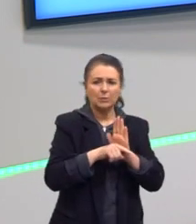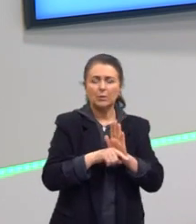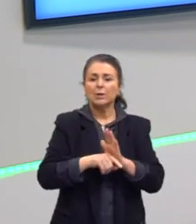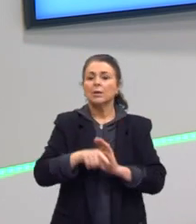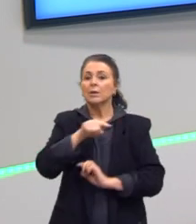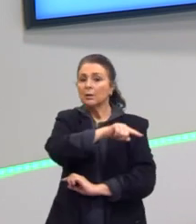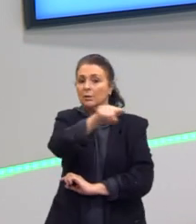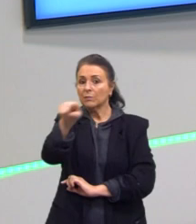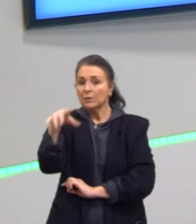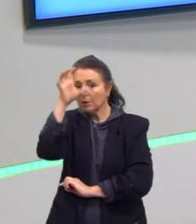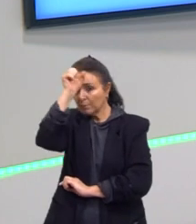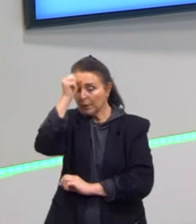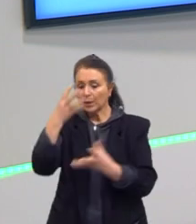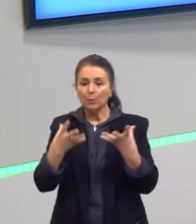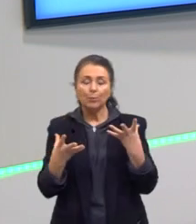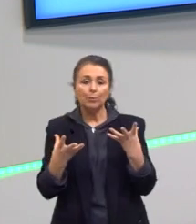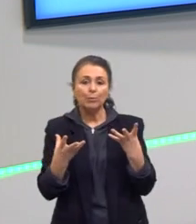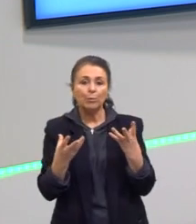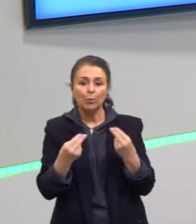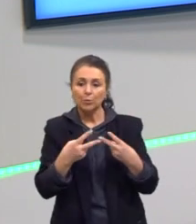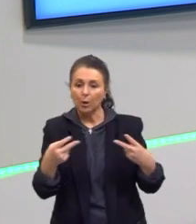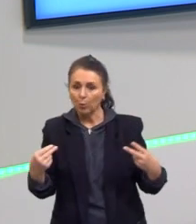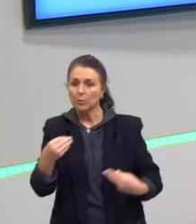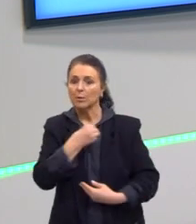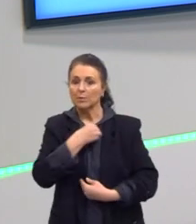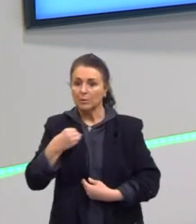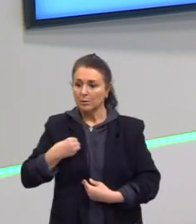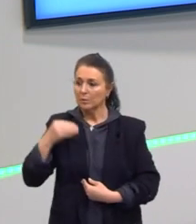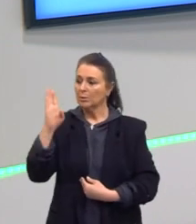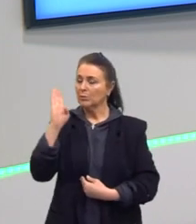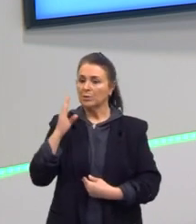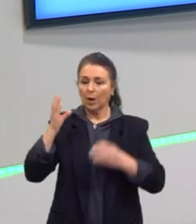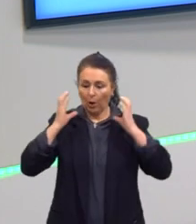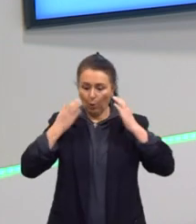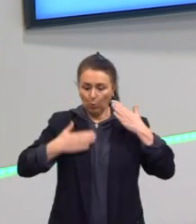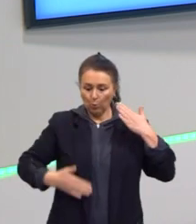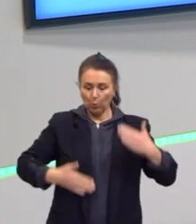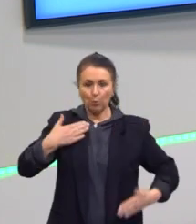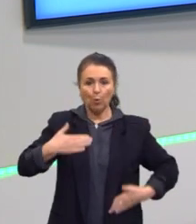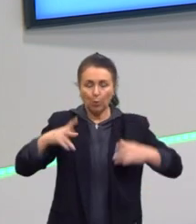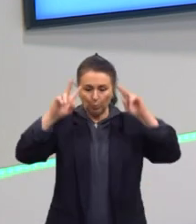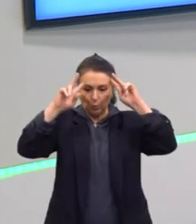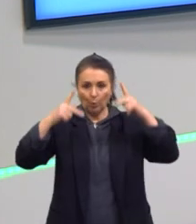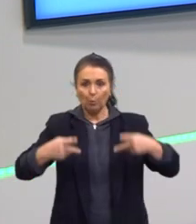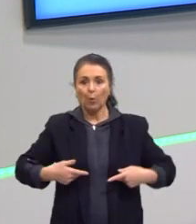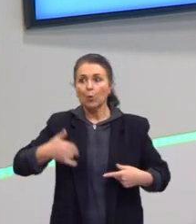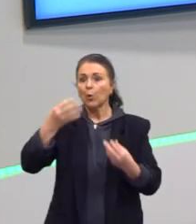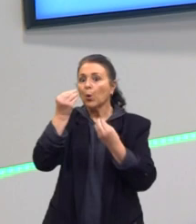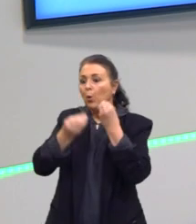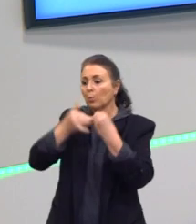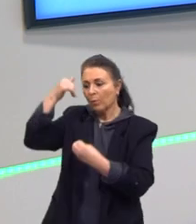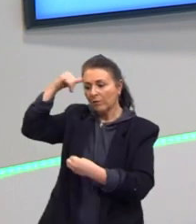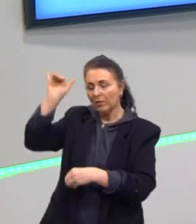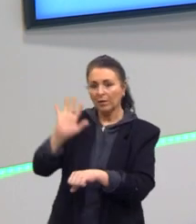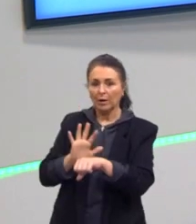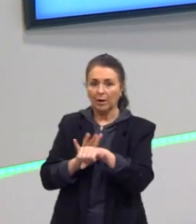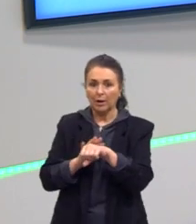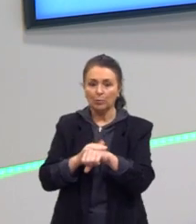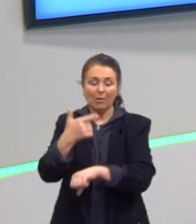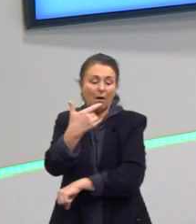aprendem muita coisa com relação à medicina, biologia, corpo humano, à prevenção de doenças, à